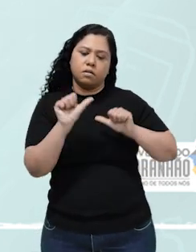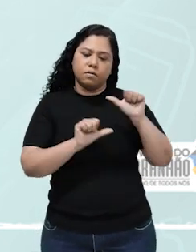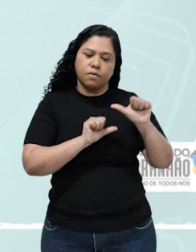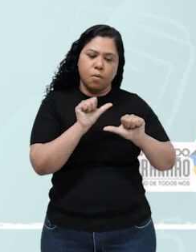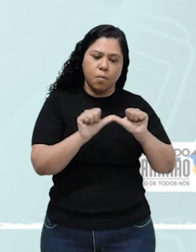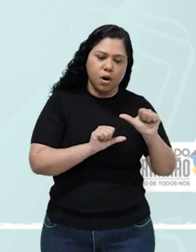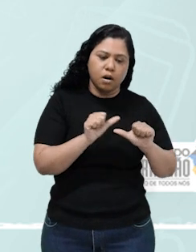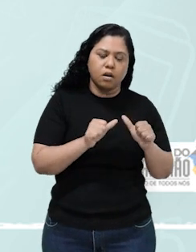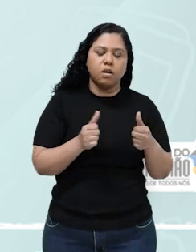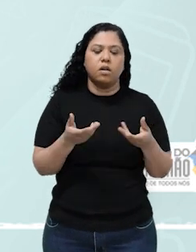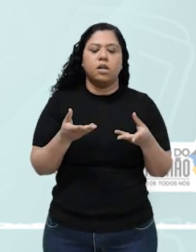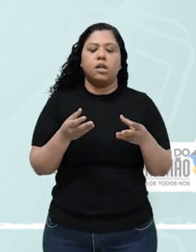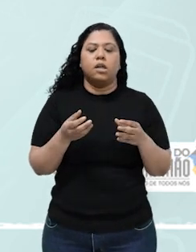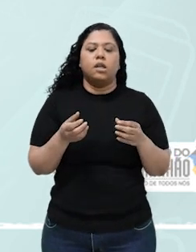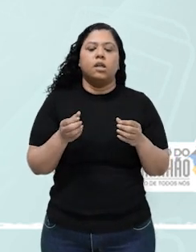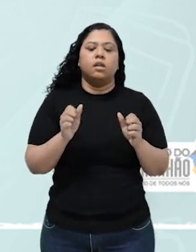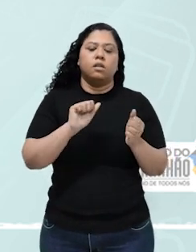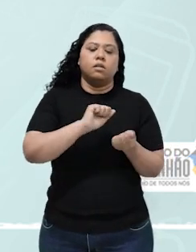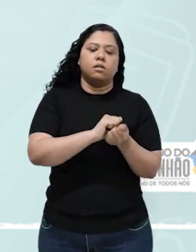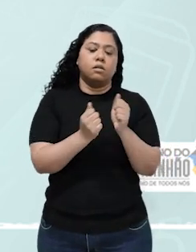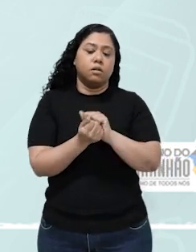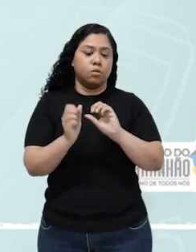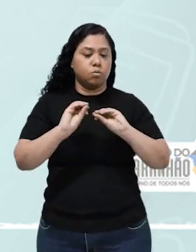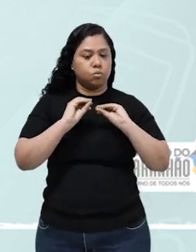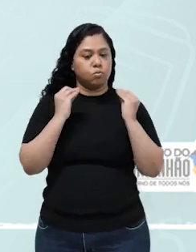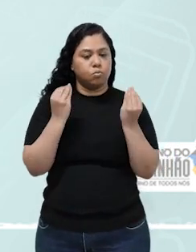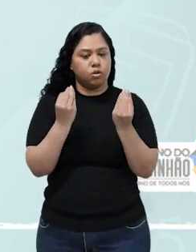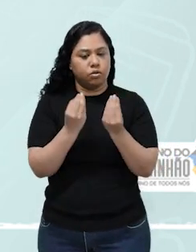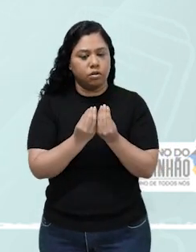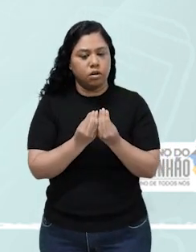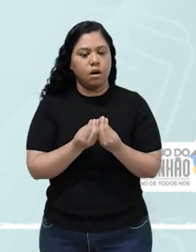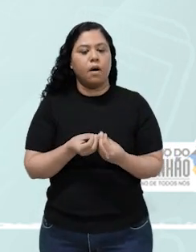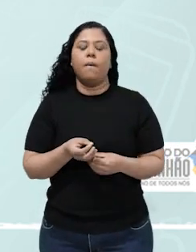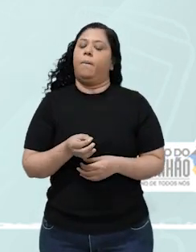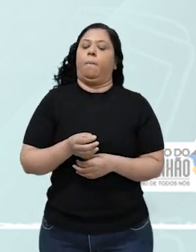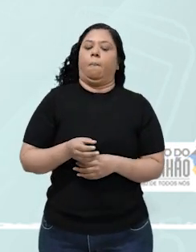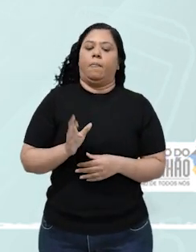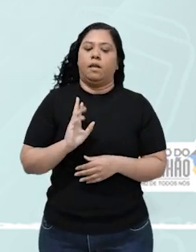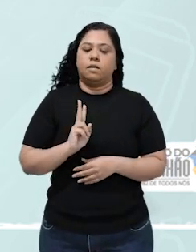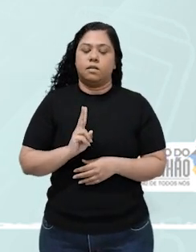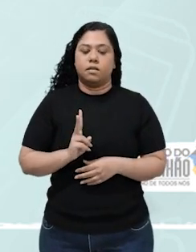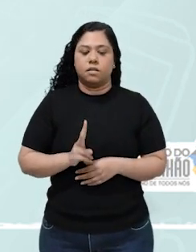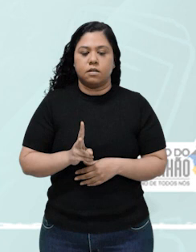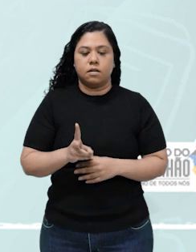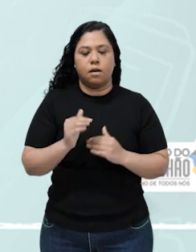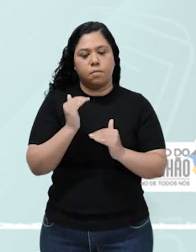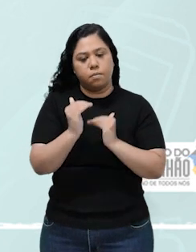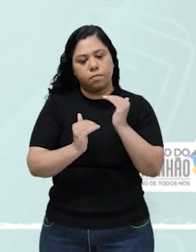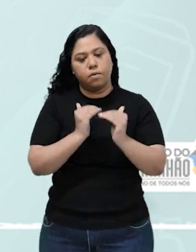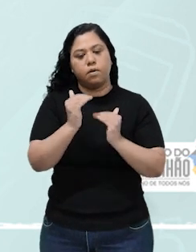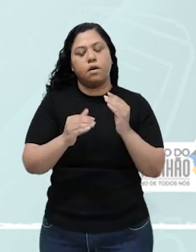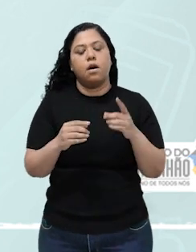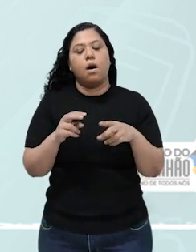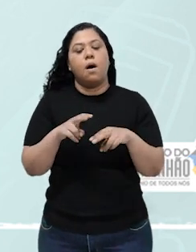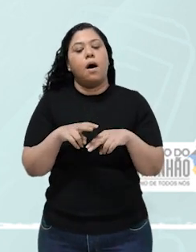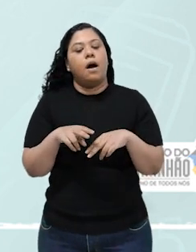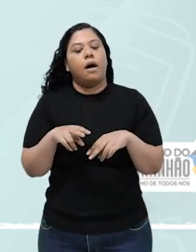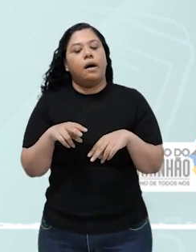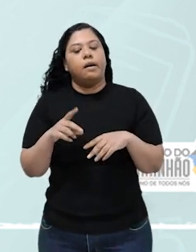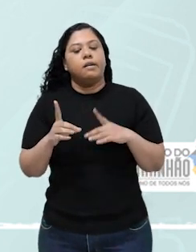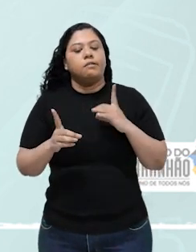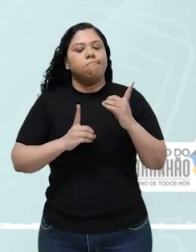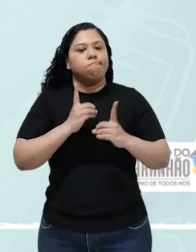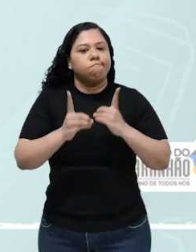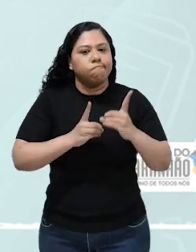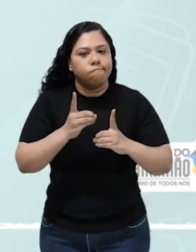transformações de uma substância em outra, permanecem em evolução, pois o equilíbrio é dinâmico. Correto.